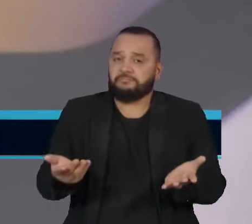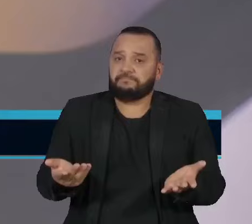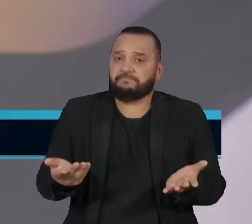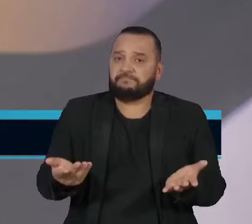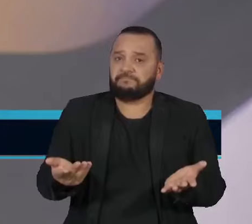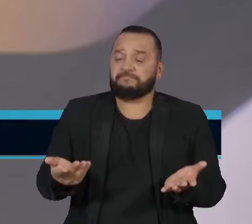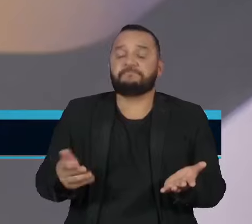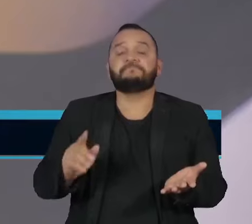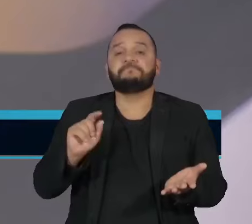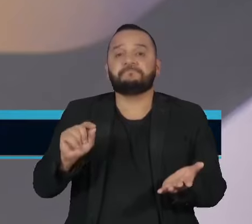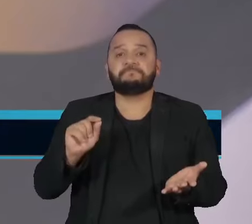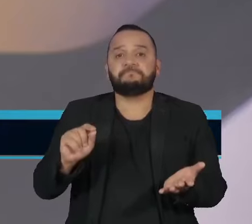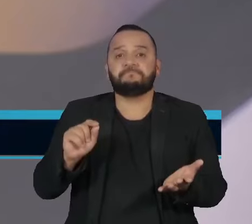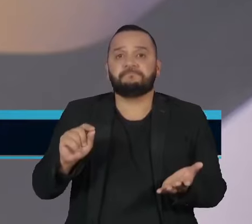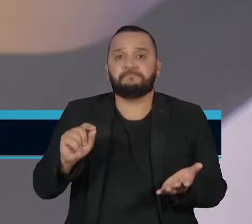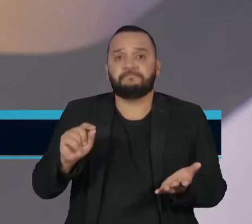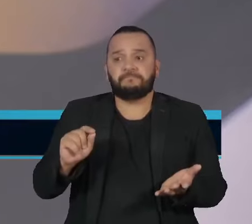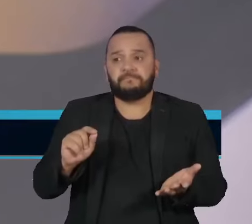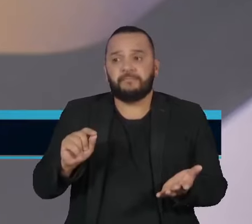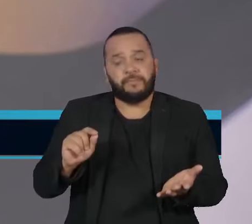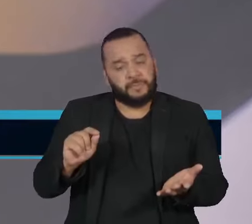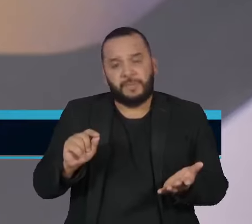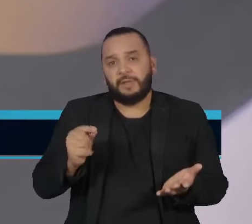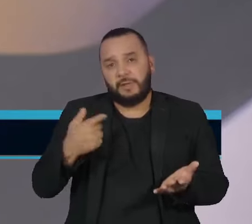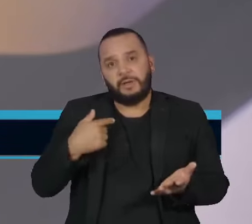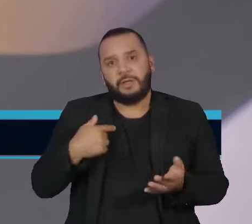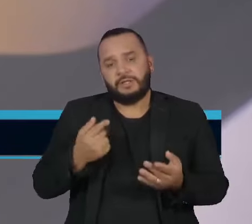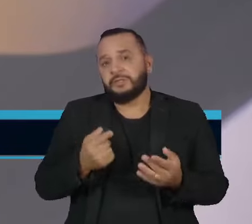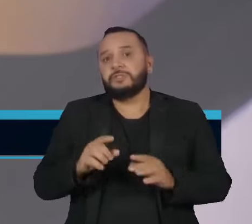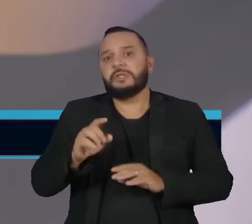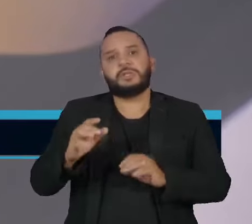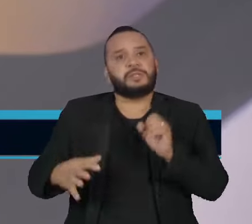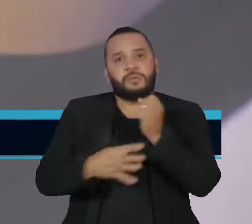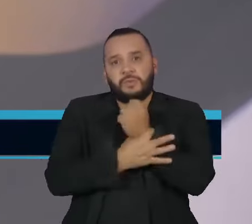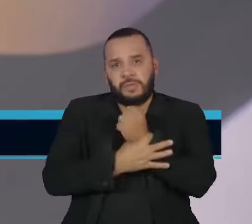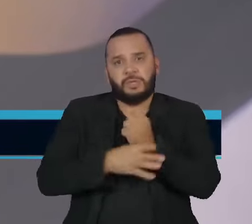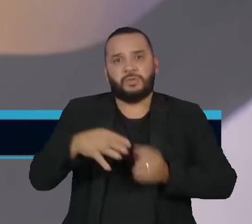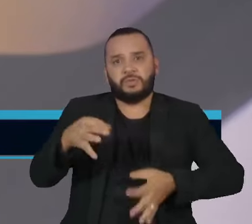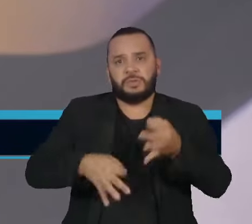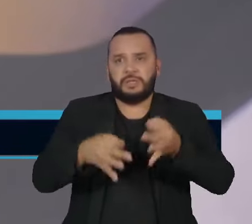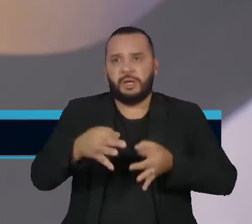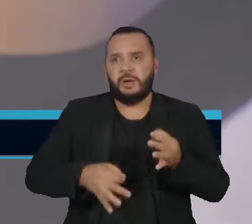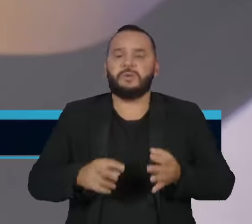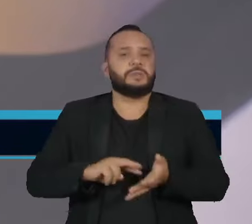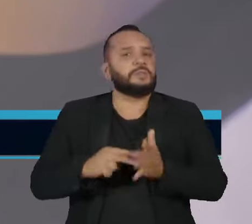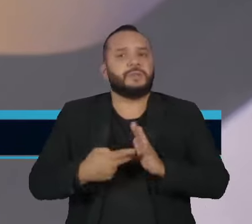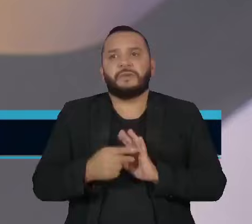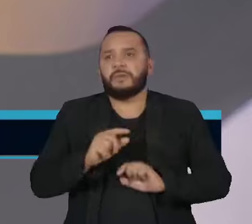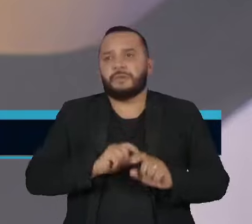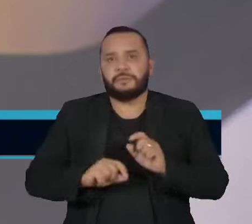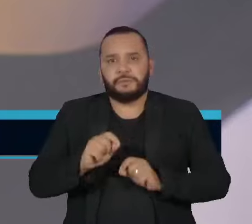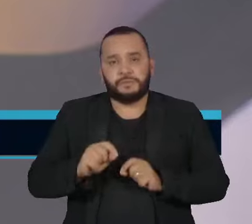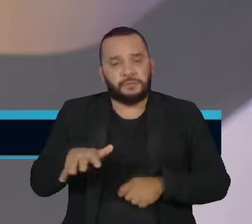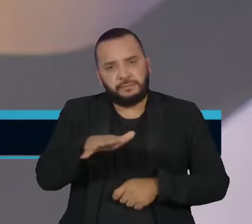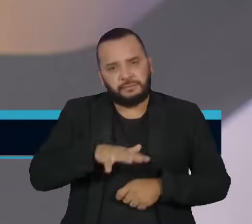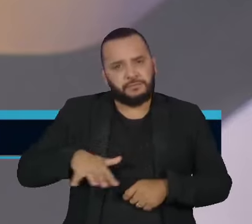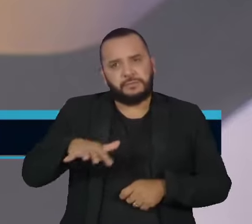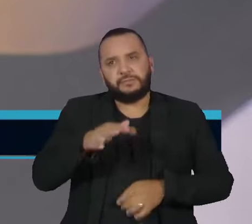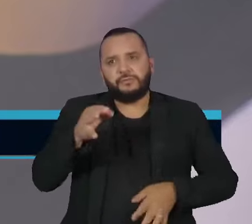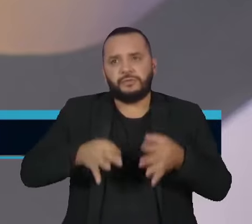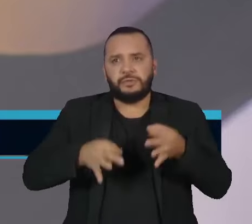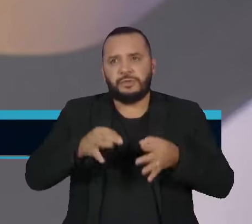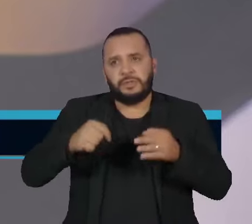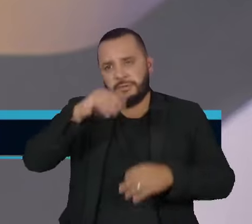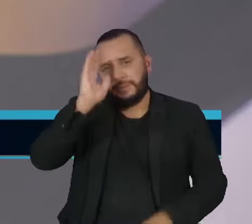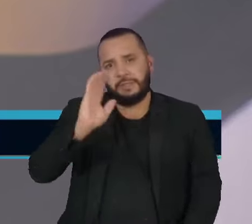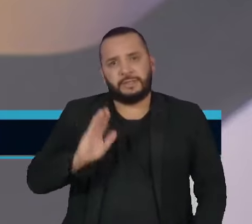também de uma violação ao direito à garantia judicial. O que isso significa? Que o judiciário brasileiro não